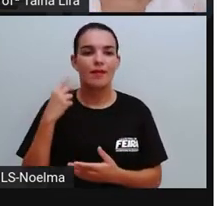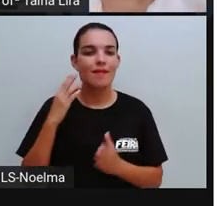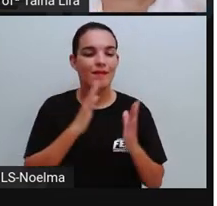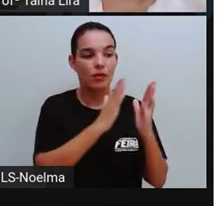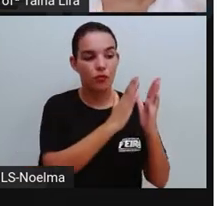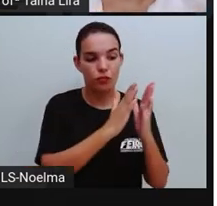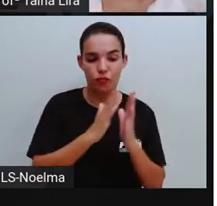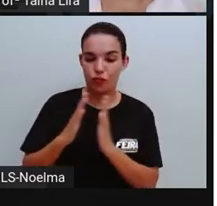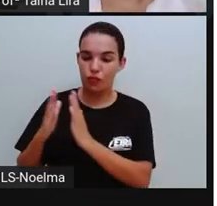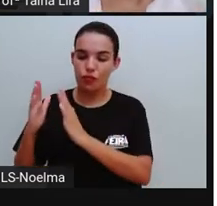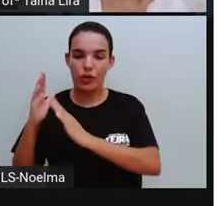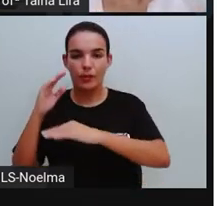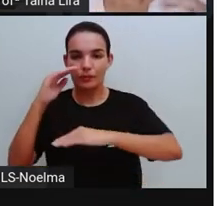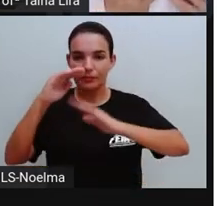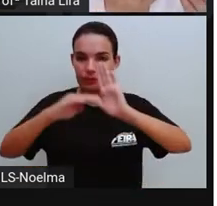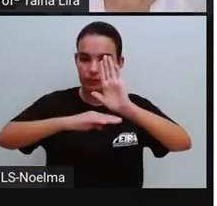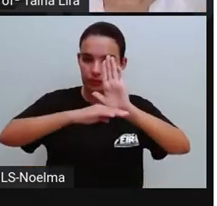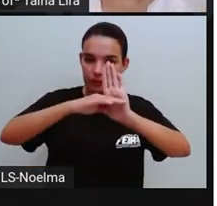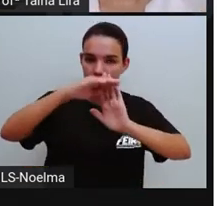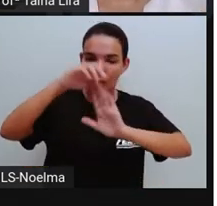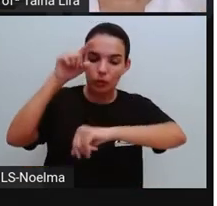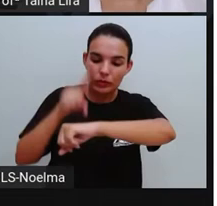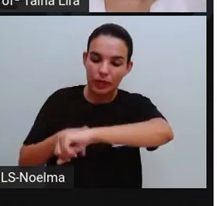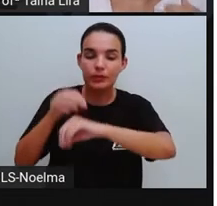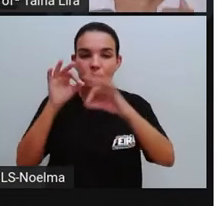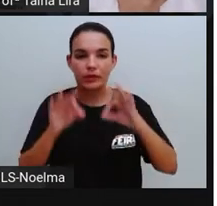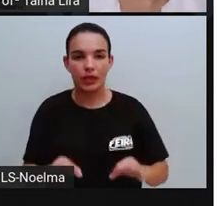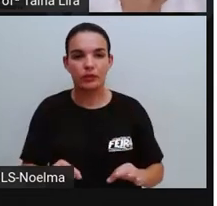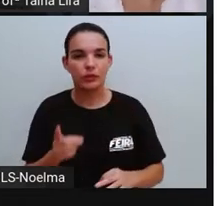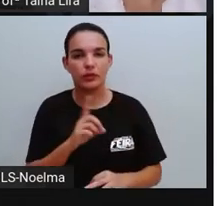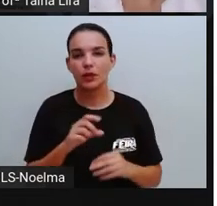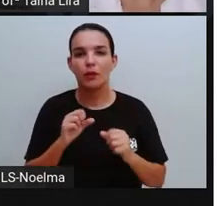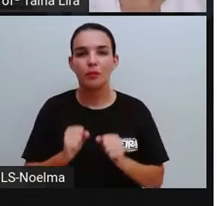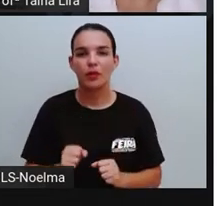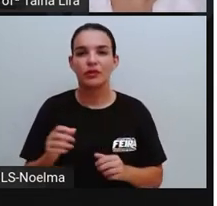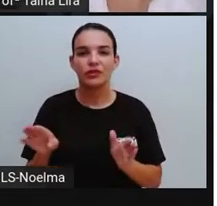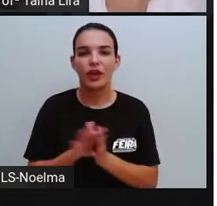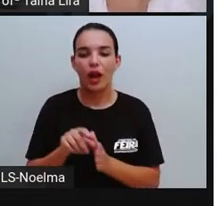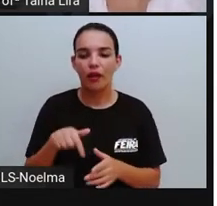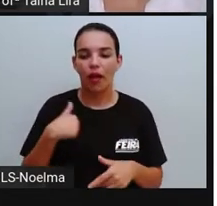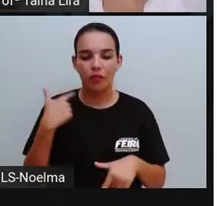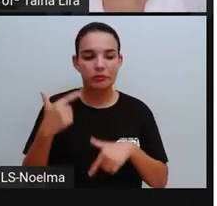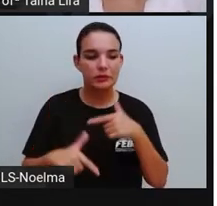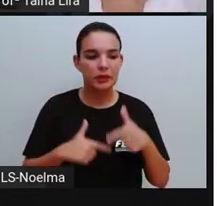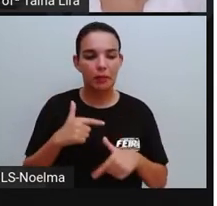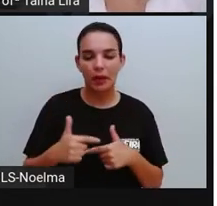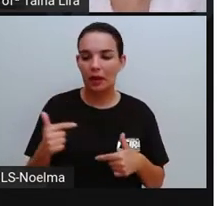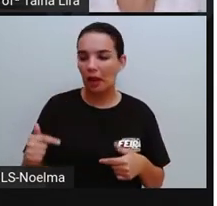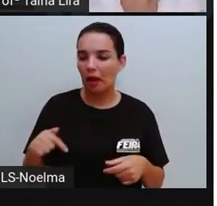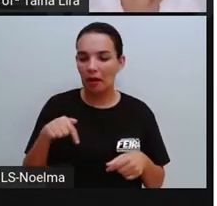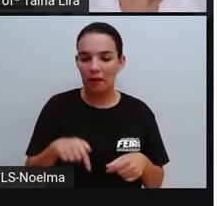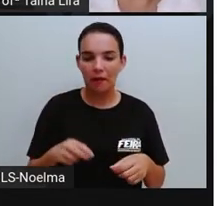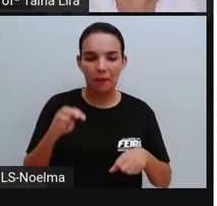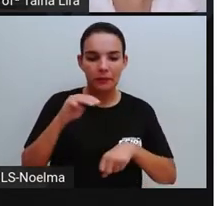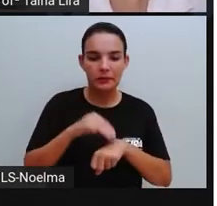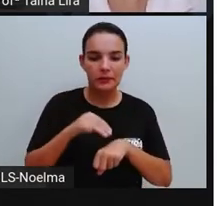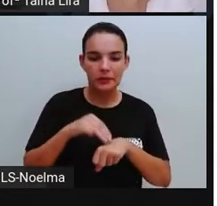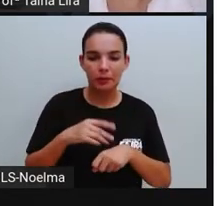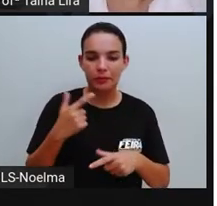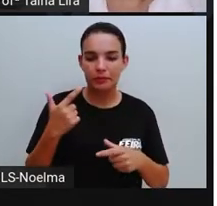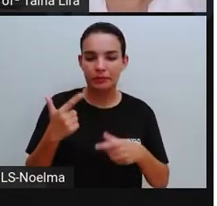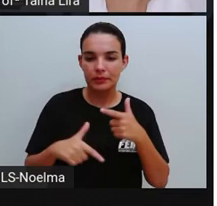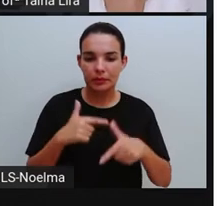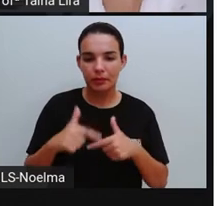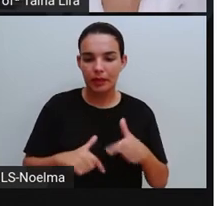aconteceram, tá? A gente não pode, eu não posso dizer que eu vim trabalhar na rede sem ter estudado. Primeiro eu estudei, depois eu